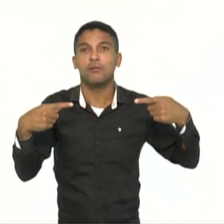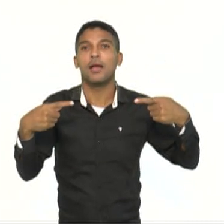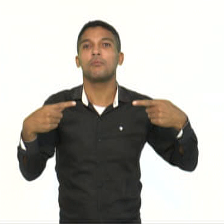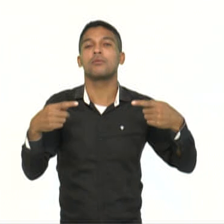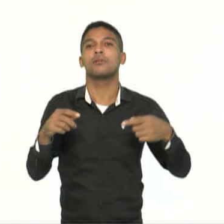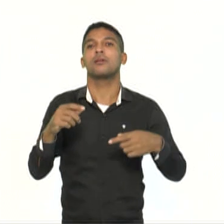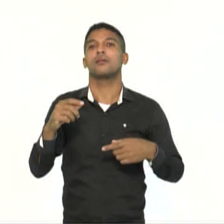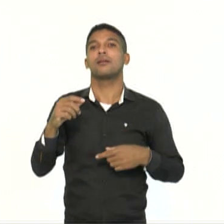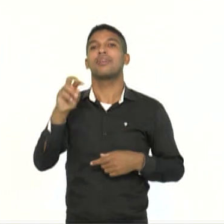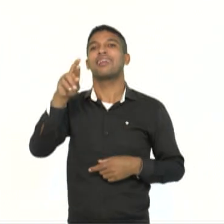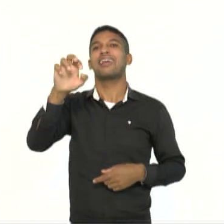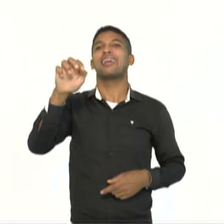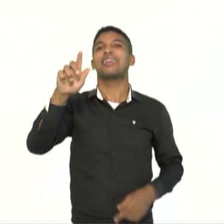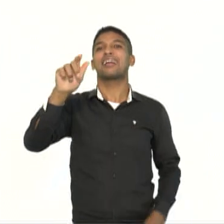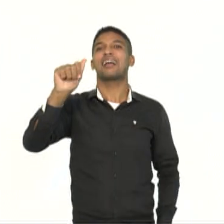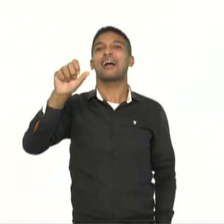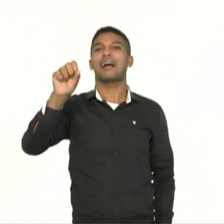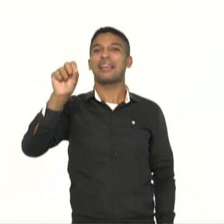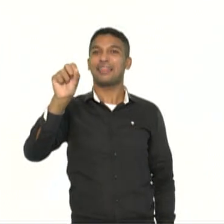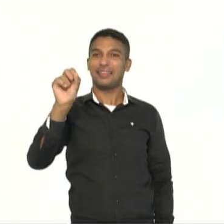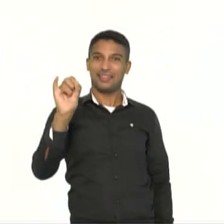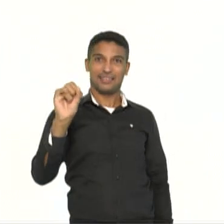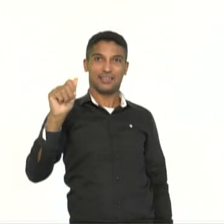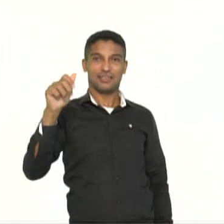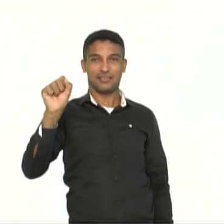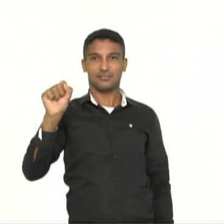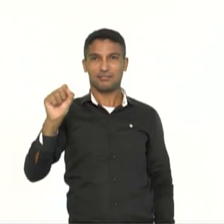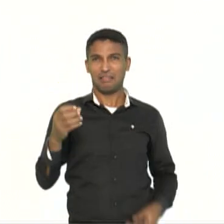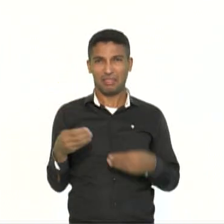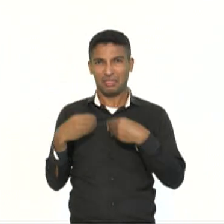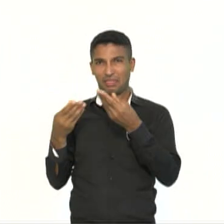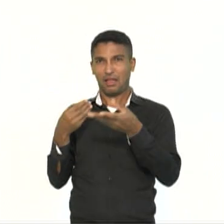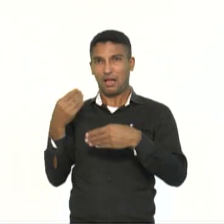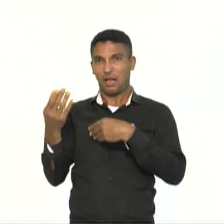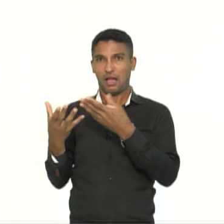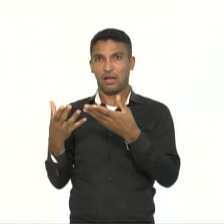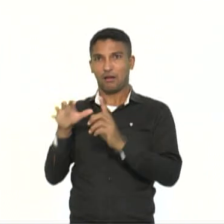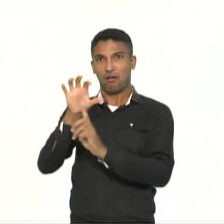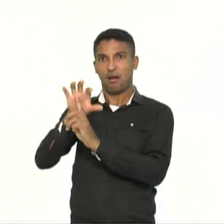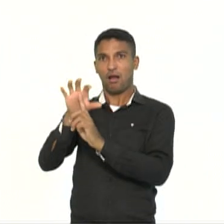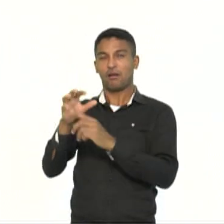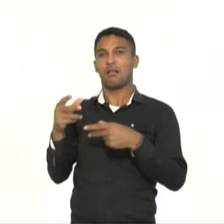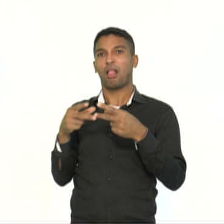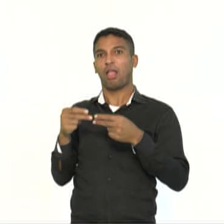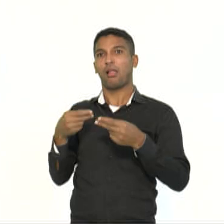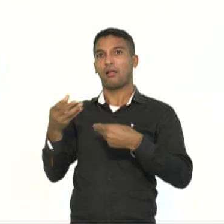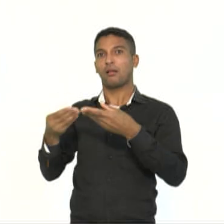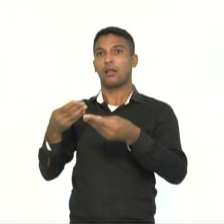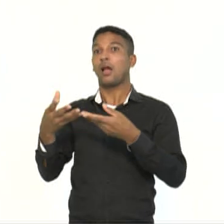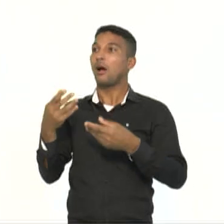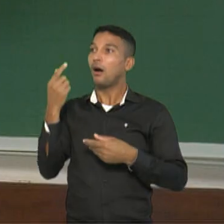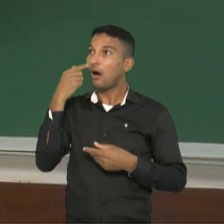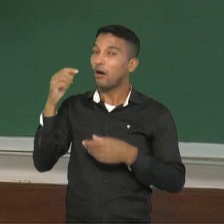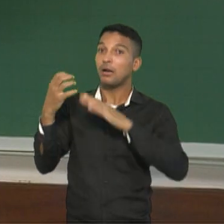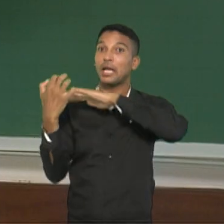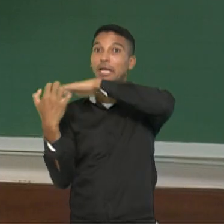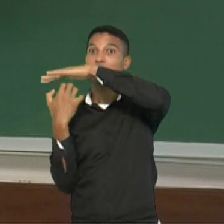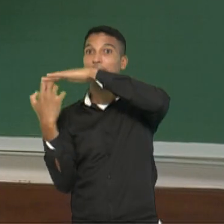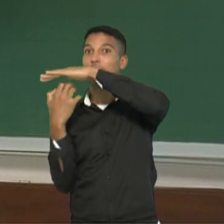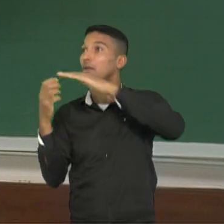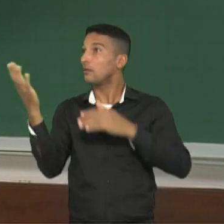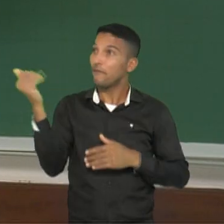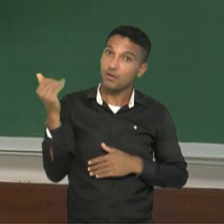presentes, né? São incentivos para que as indústrias queiram se instalar naquele local. Que